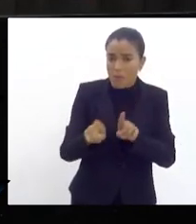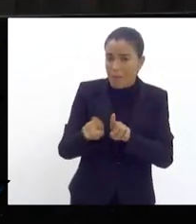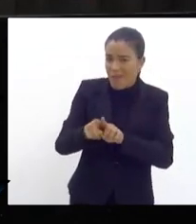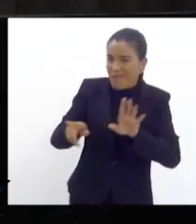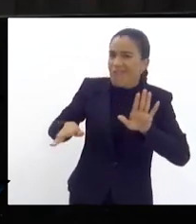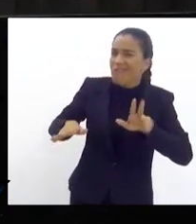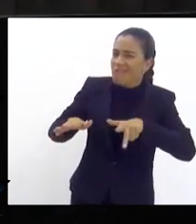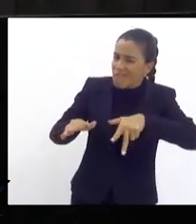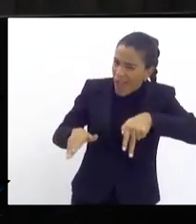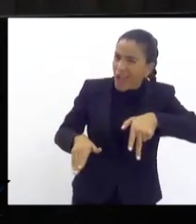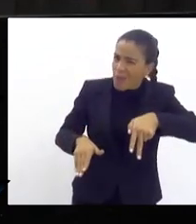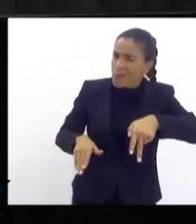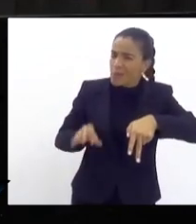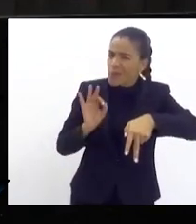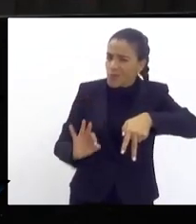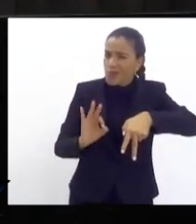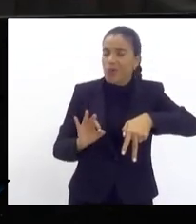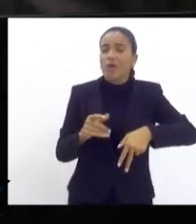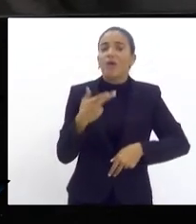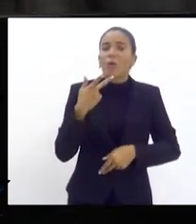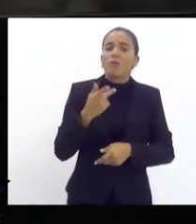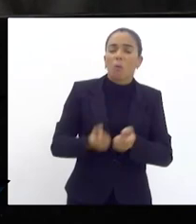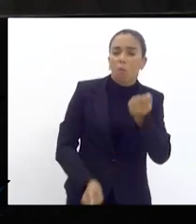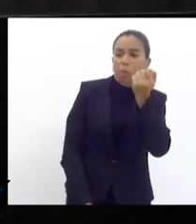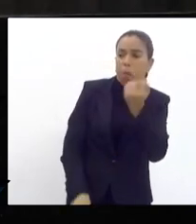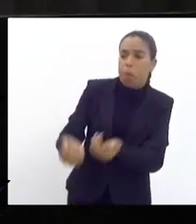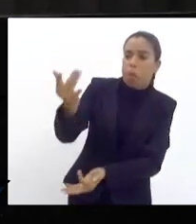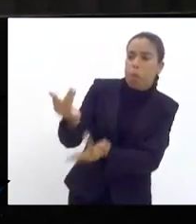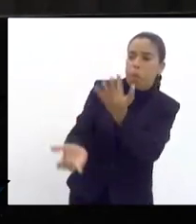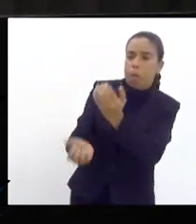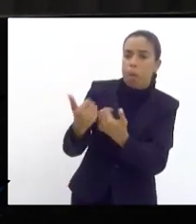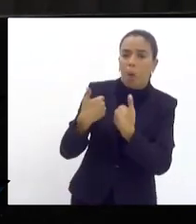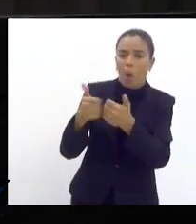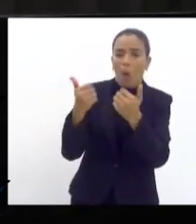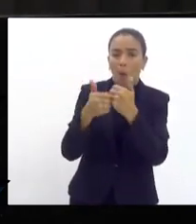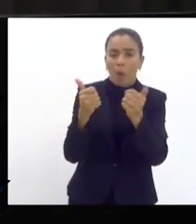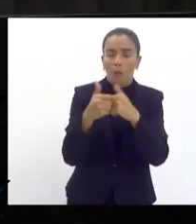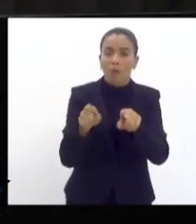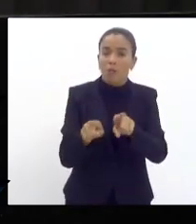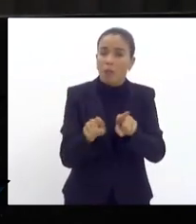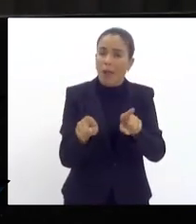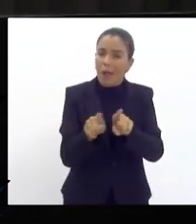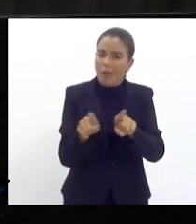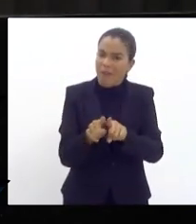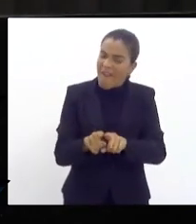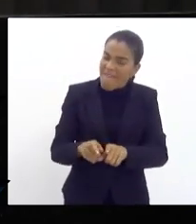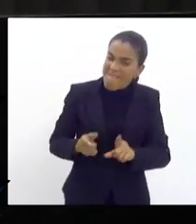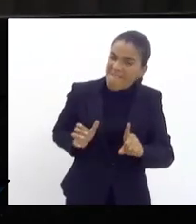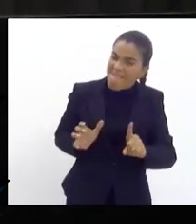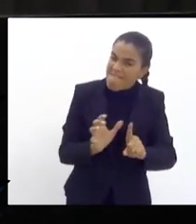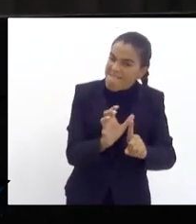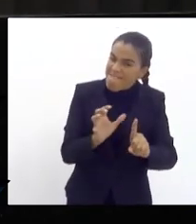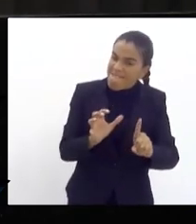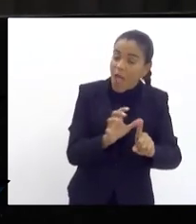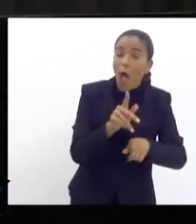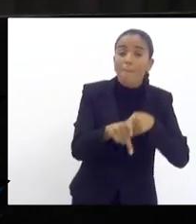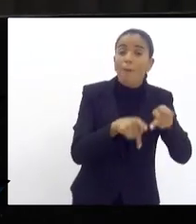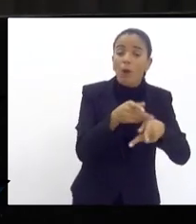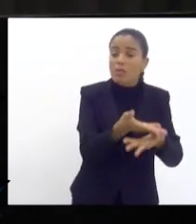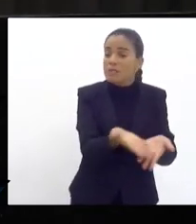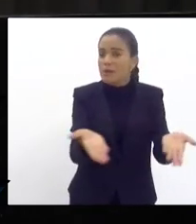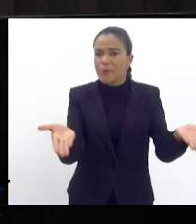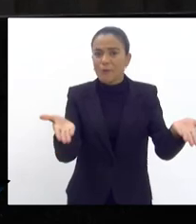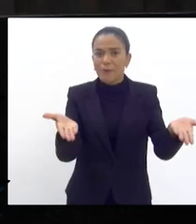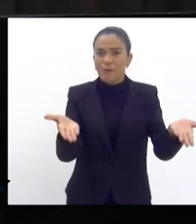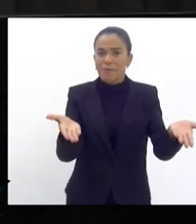começaram a ter fogo nos ônibus a fazer com que forçando a população a